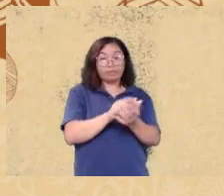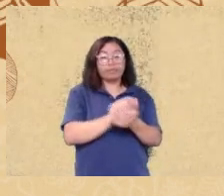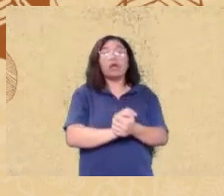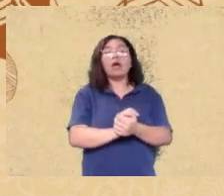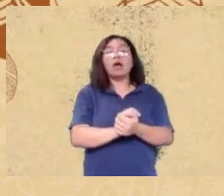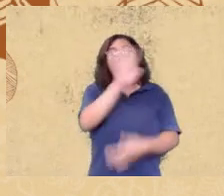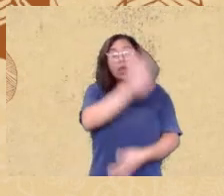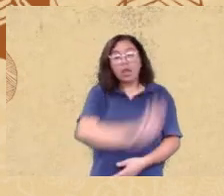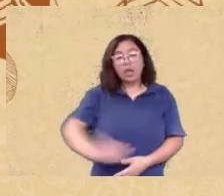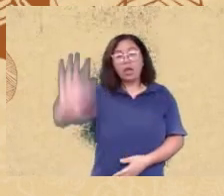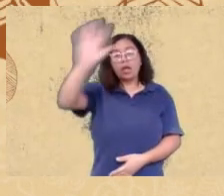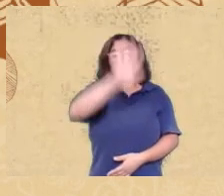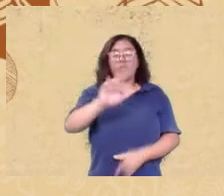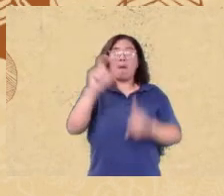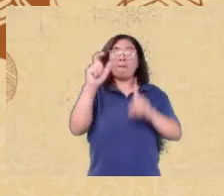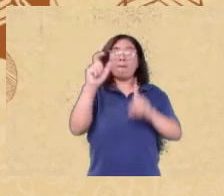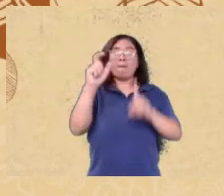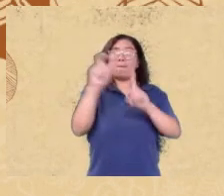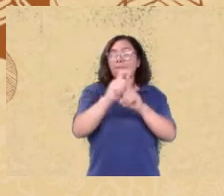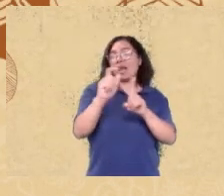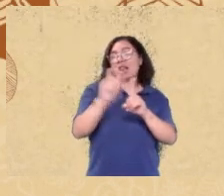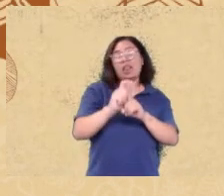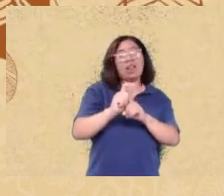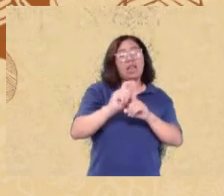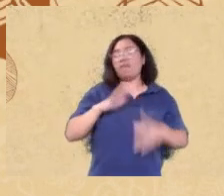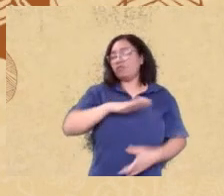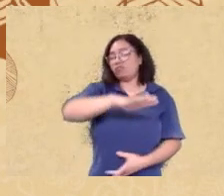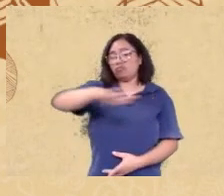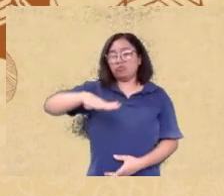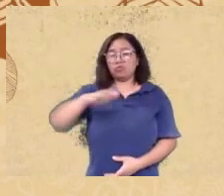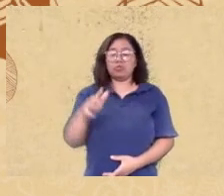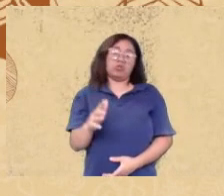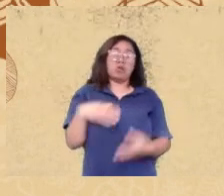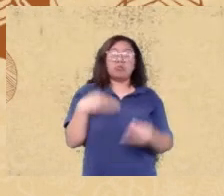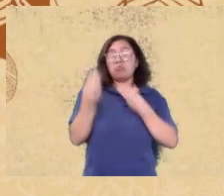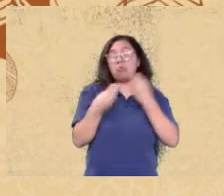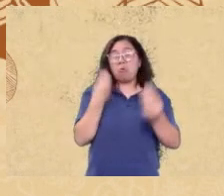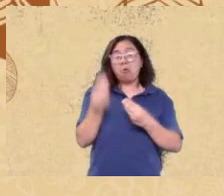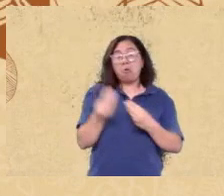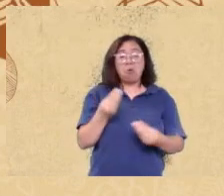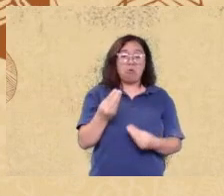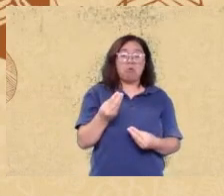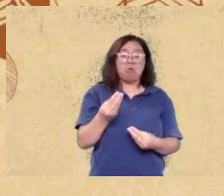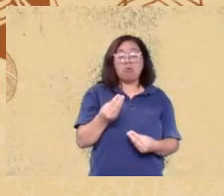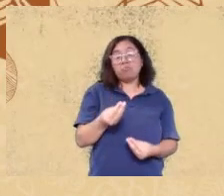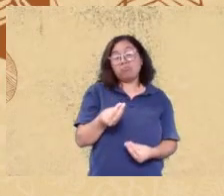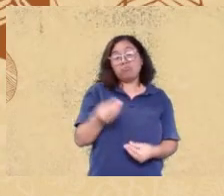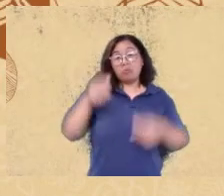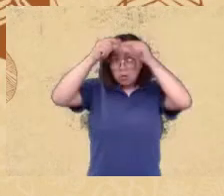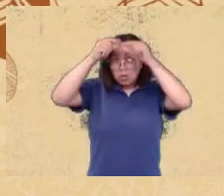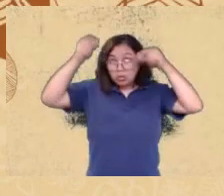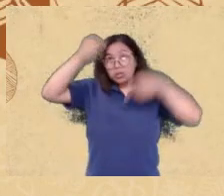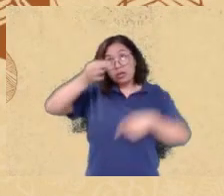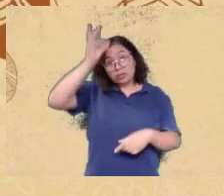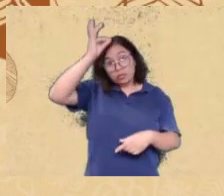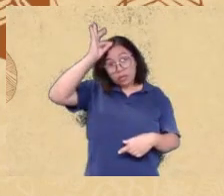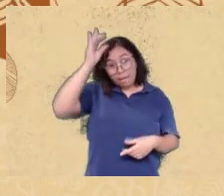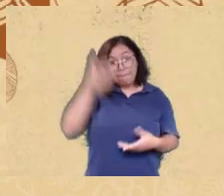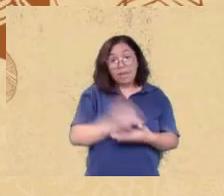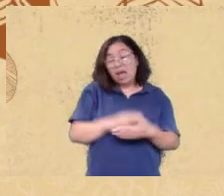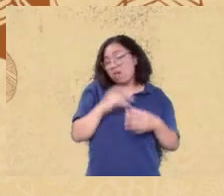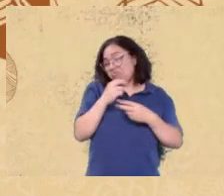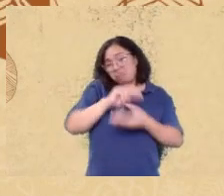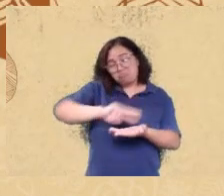tinha palavras do cotidiano como colher chapéu etc e uma lista com palavras mais voltadas para a etnia